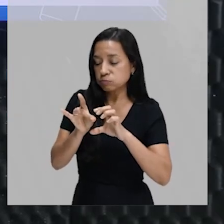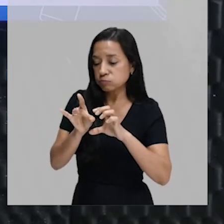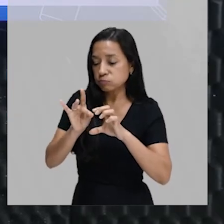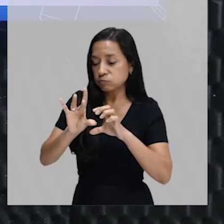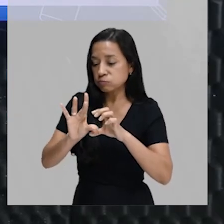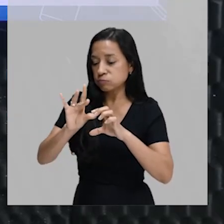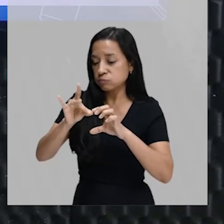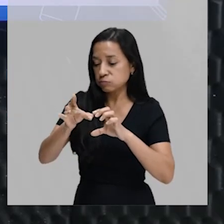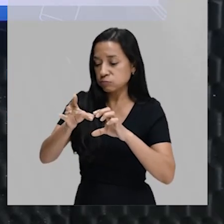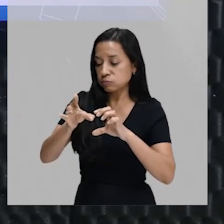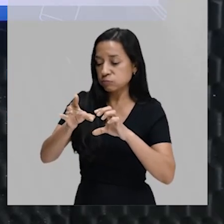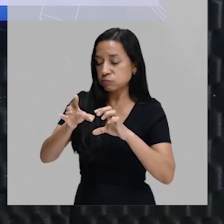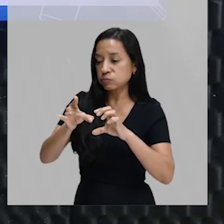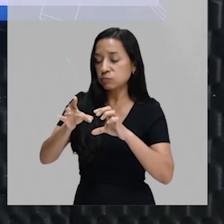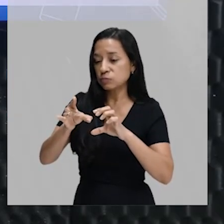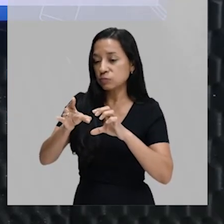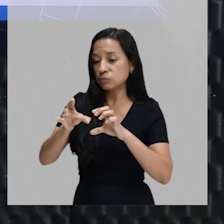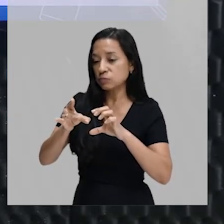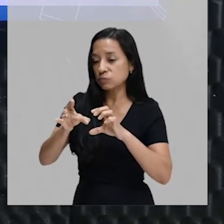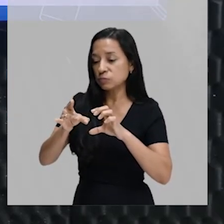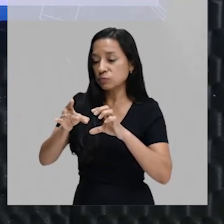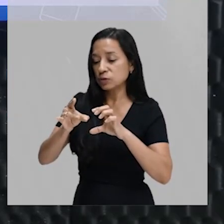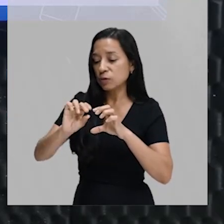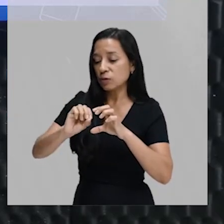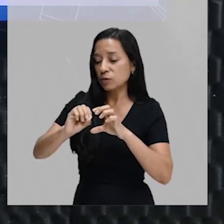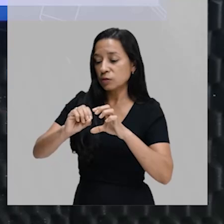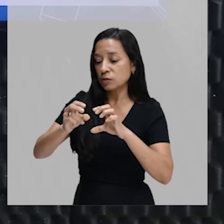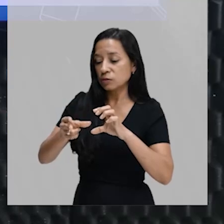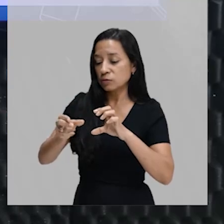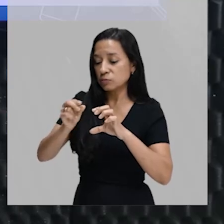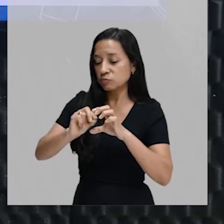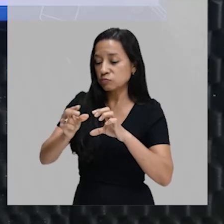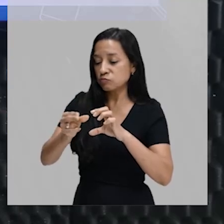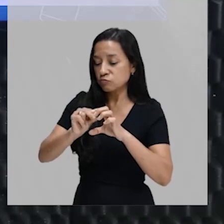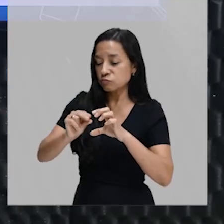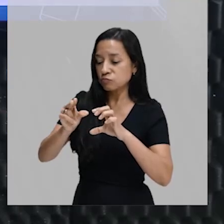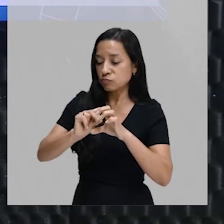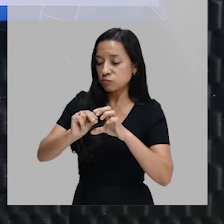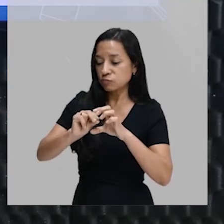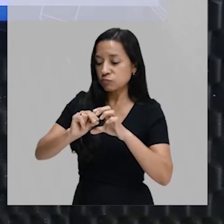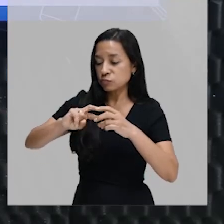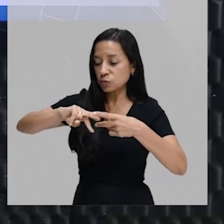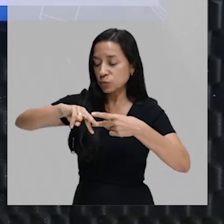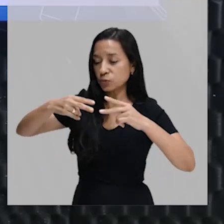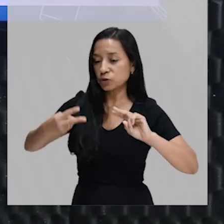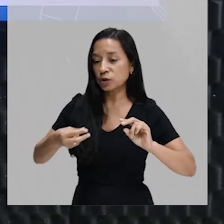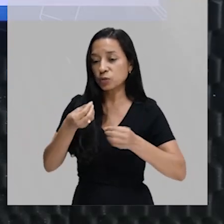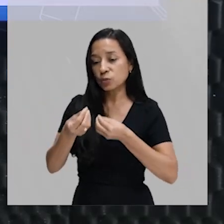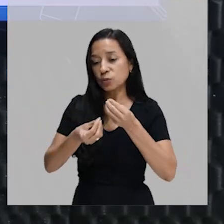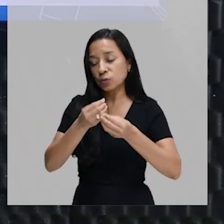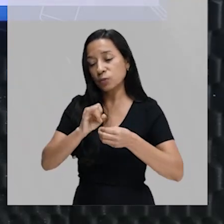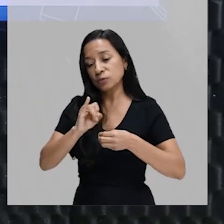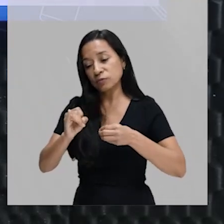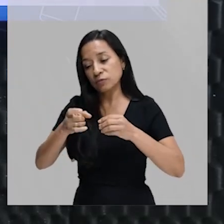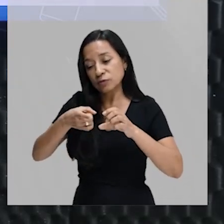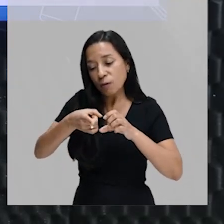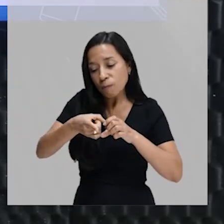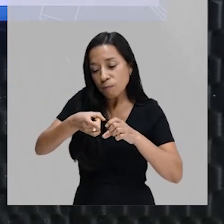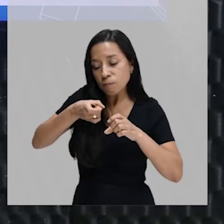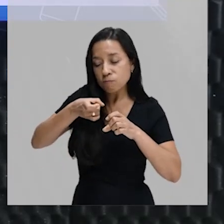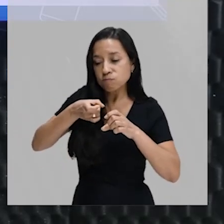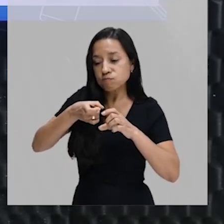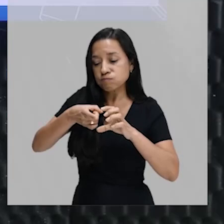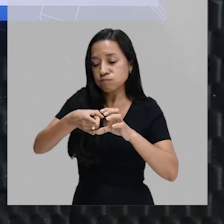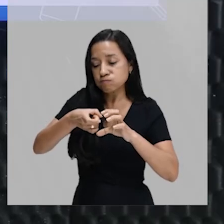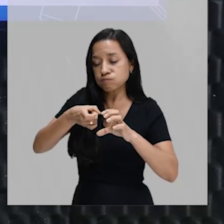da bactéria e ele vai injetar no interior dessa bactéria o material genético, como se ele fosse uma seringa. E